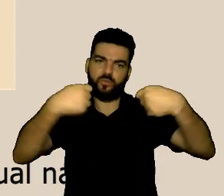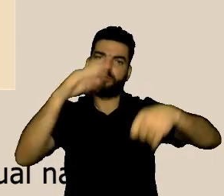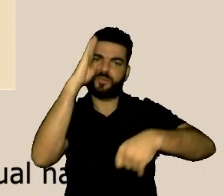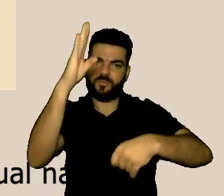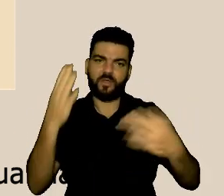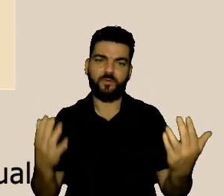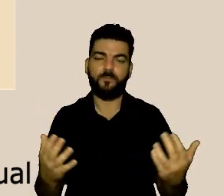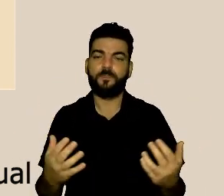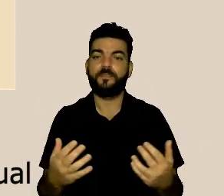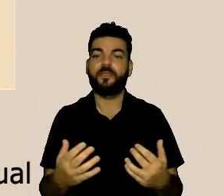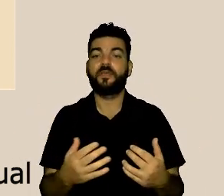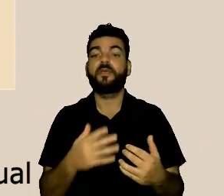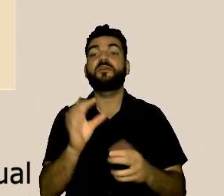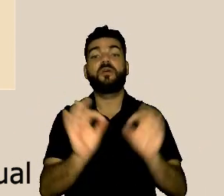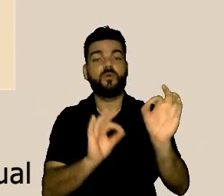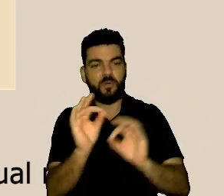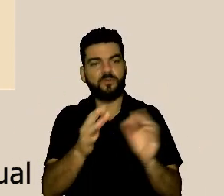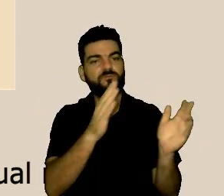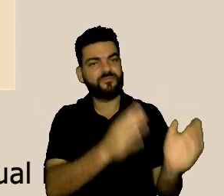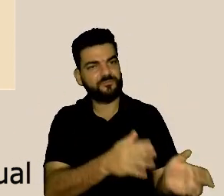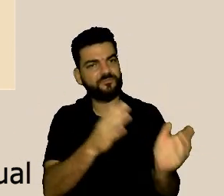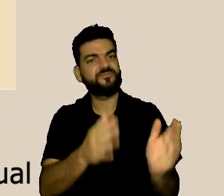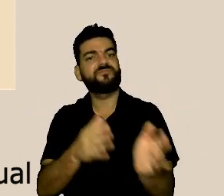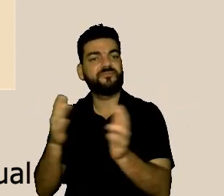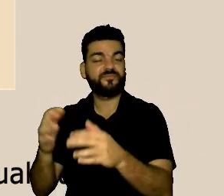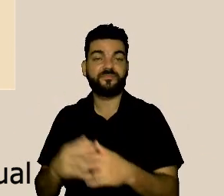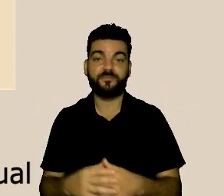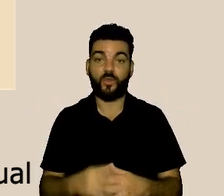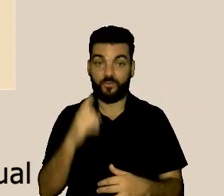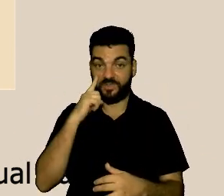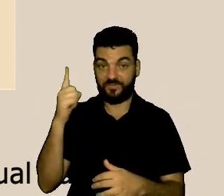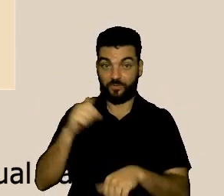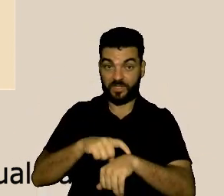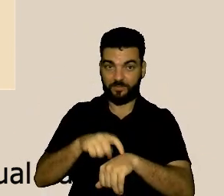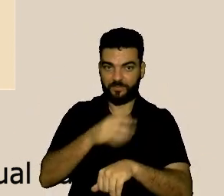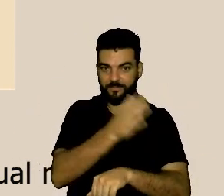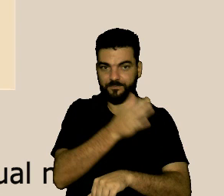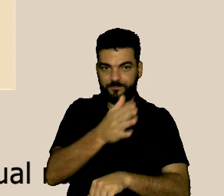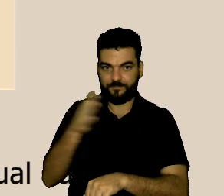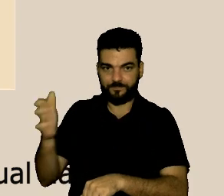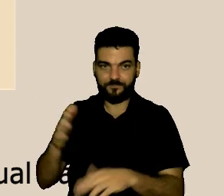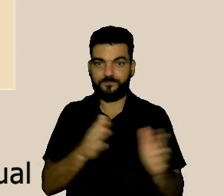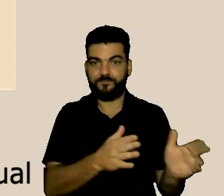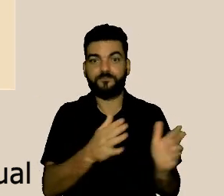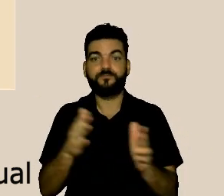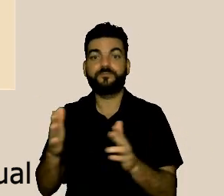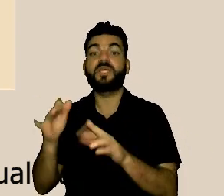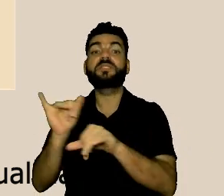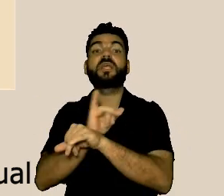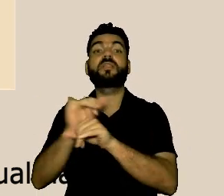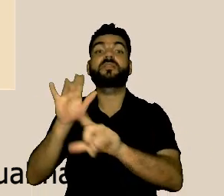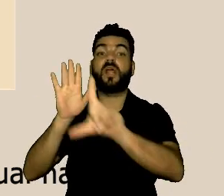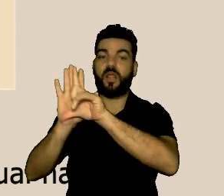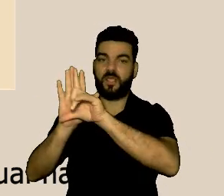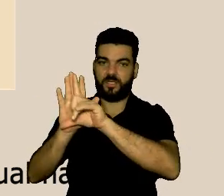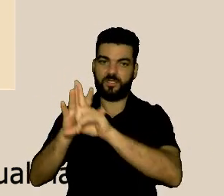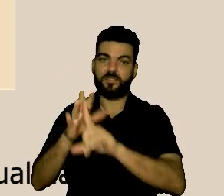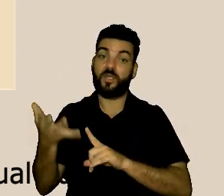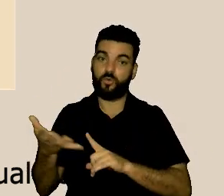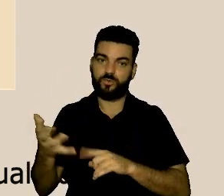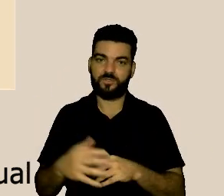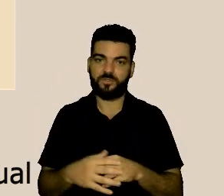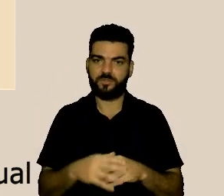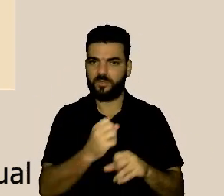é assim que a gente foi resolvendo. A gente tem aqui uma linha do tempo dos normativos que a gente tem. Então, desde